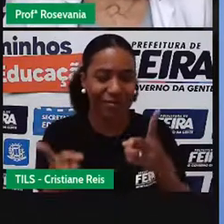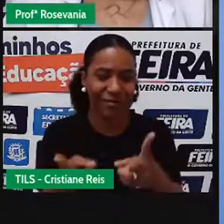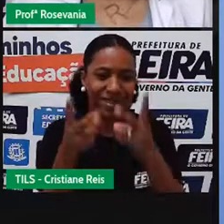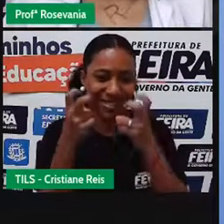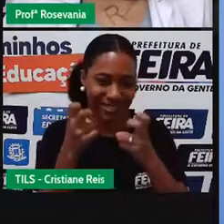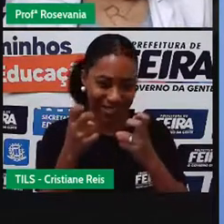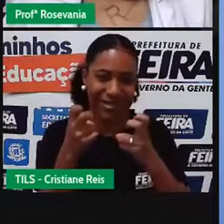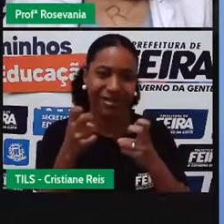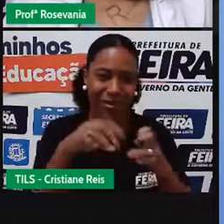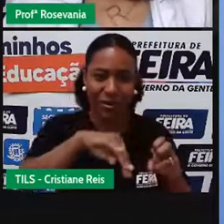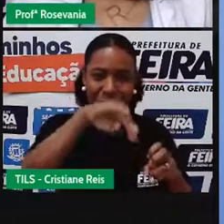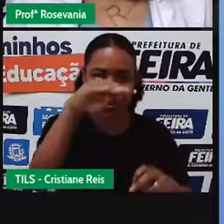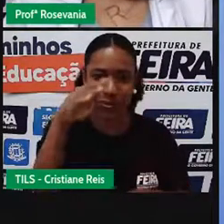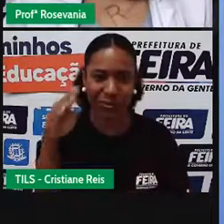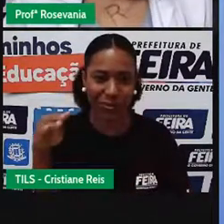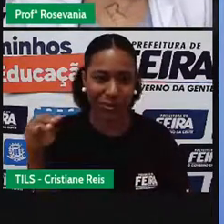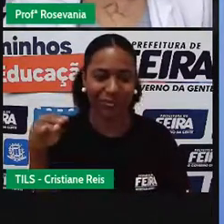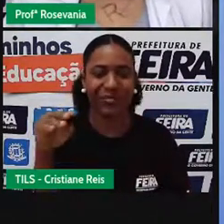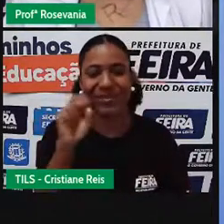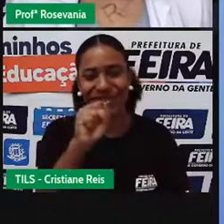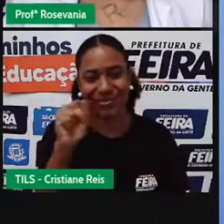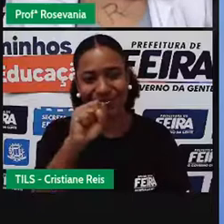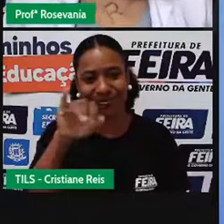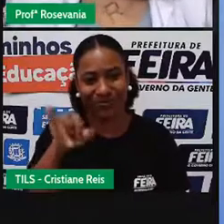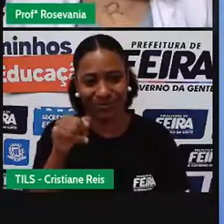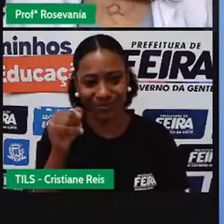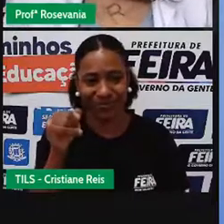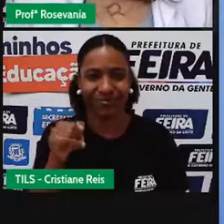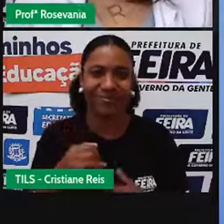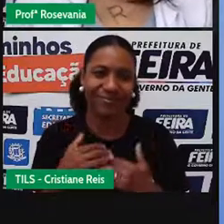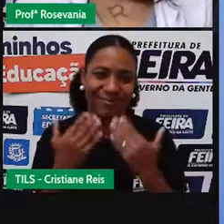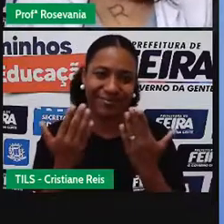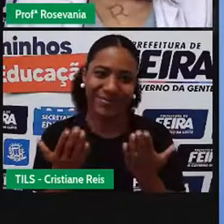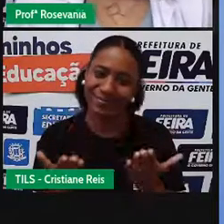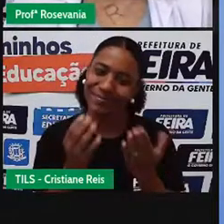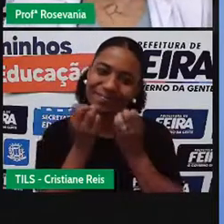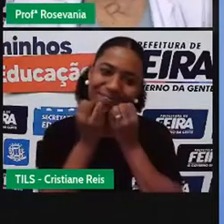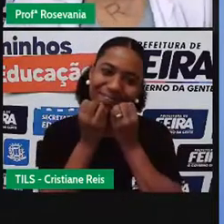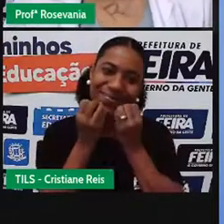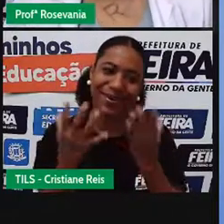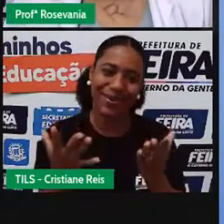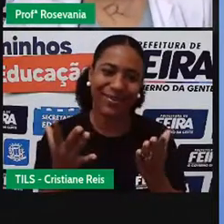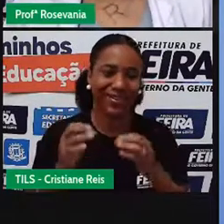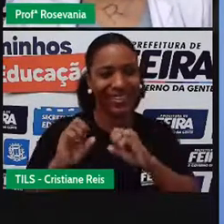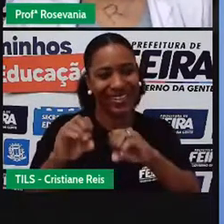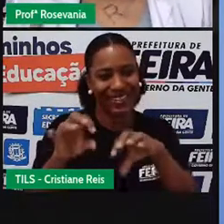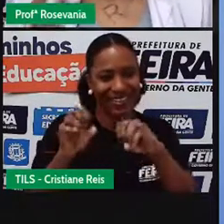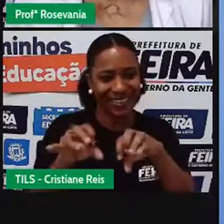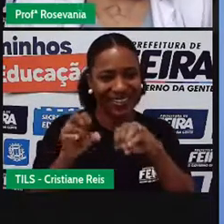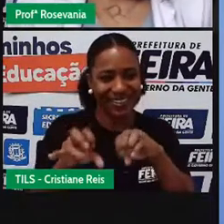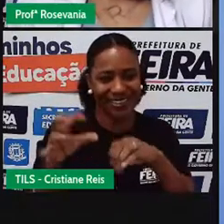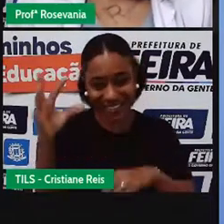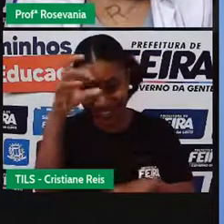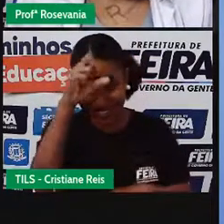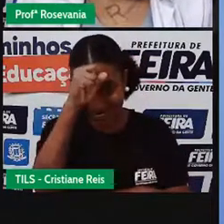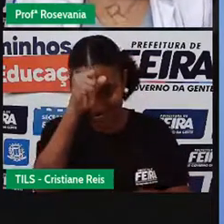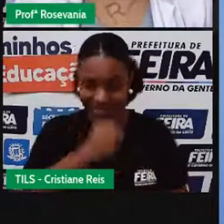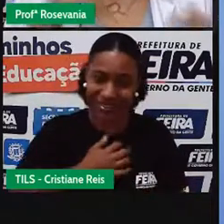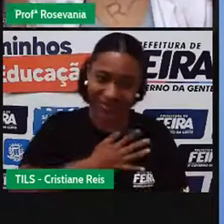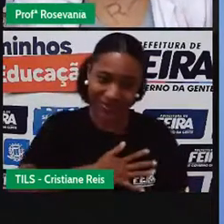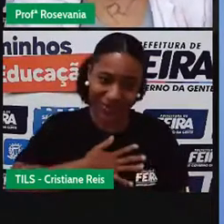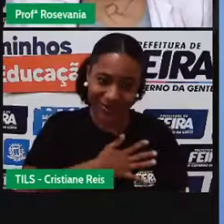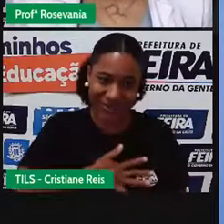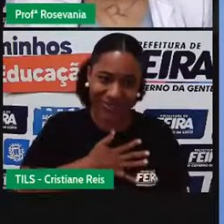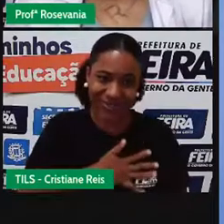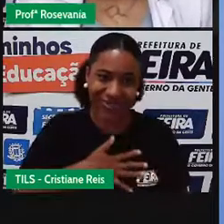esse Morro aí. Bom, essa é a aula de hoje, espero que vocês tenham gostado, espero que tenham aproveitado,